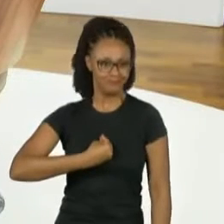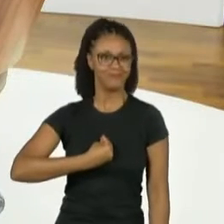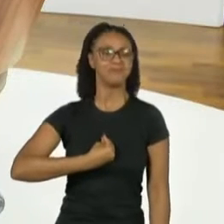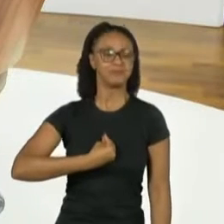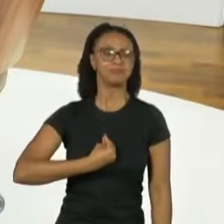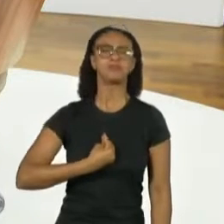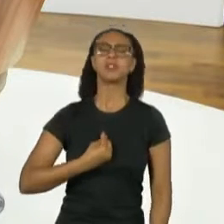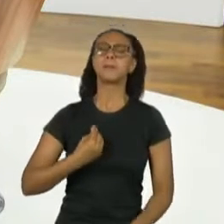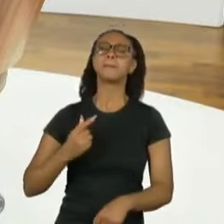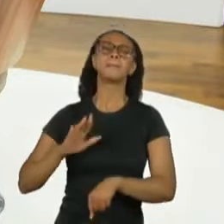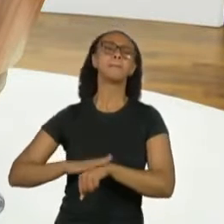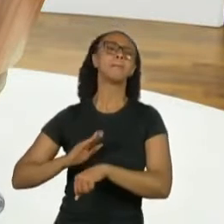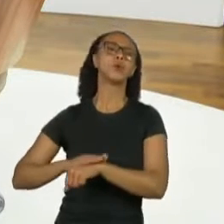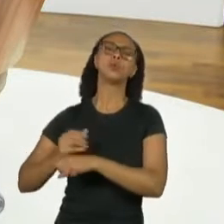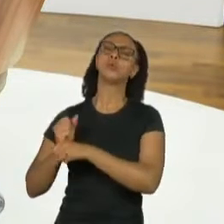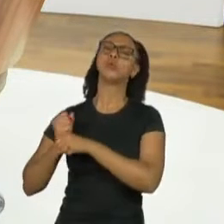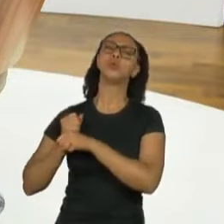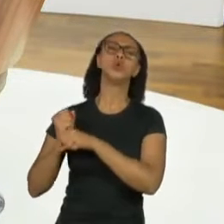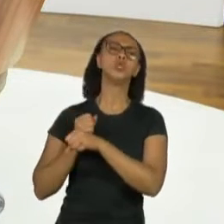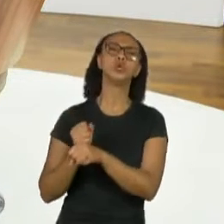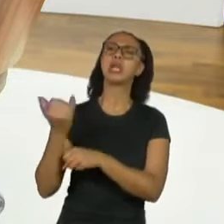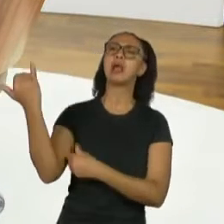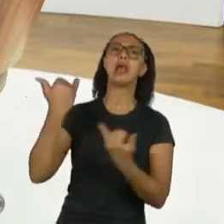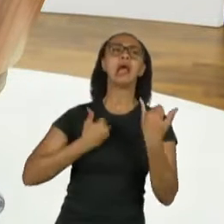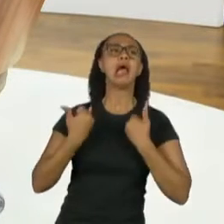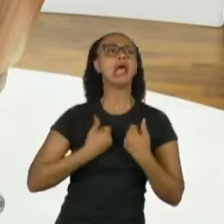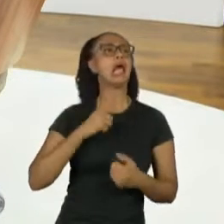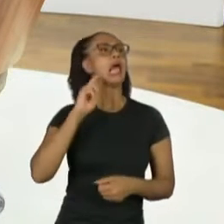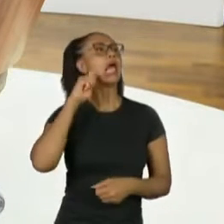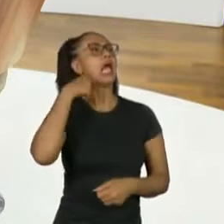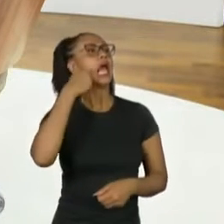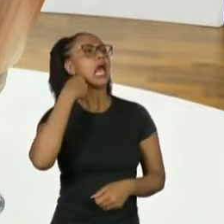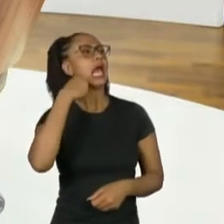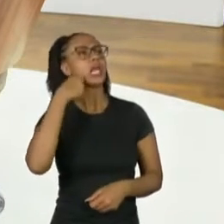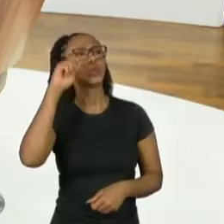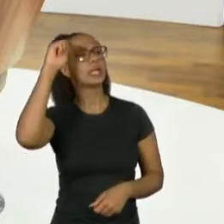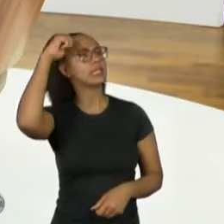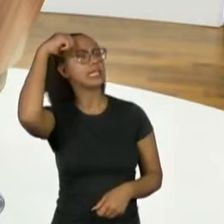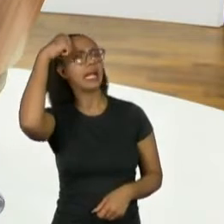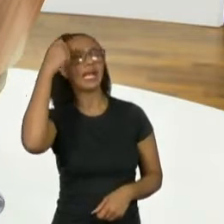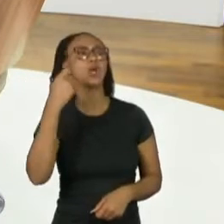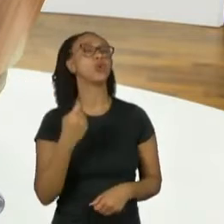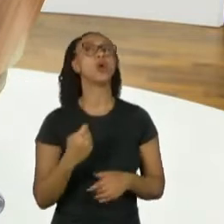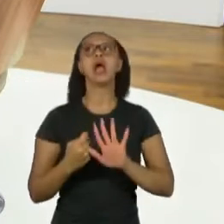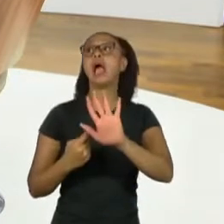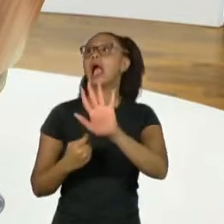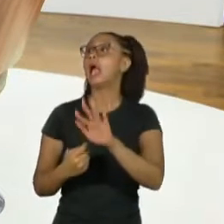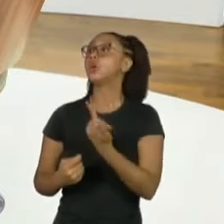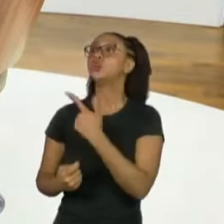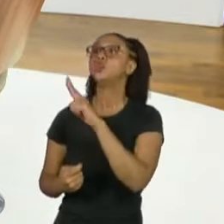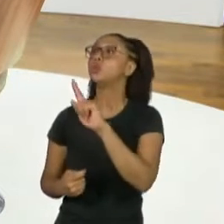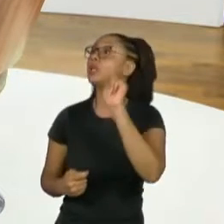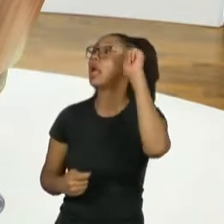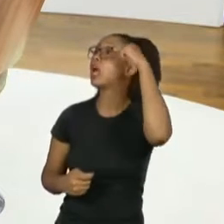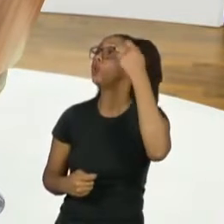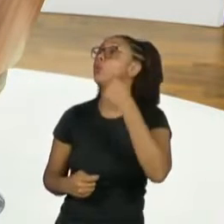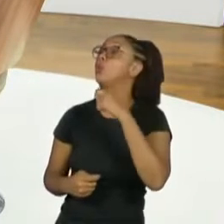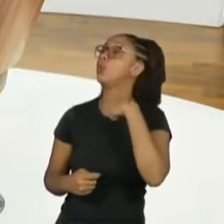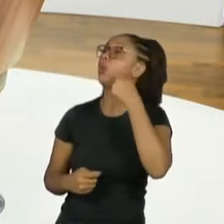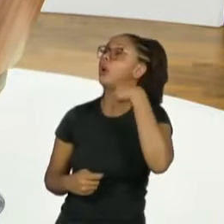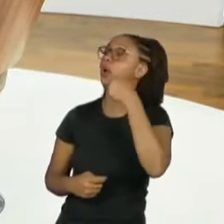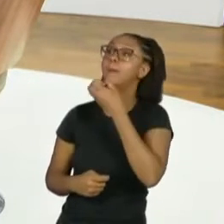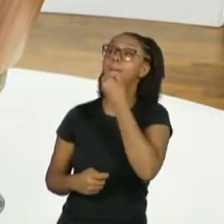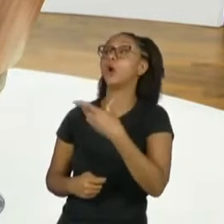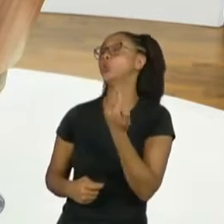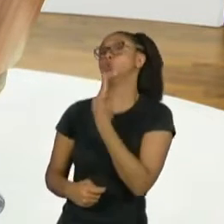muito tempo a gente escutou, não tem ator negro para esse papo, não tem ator negro ou não existem bons atores negros.